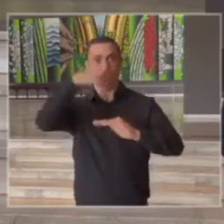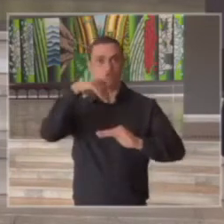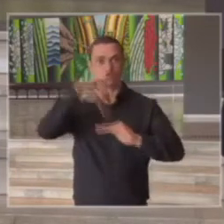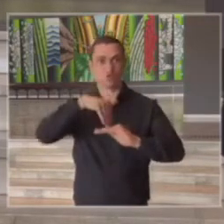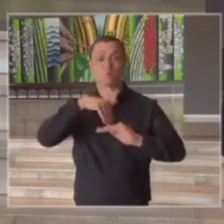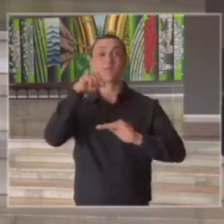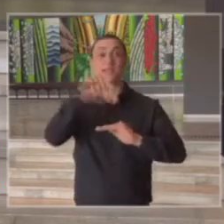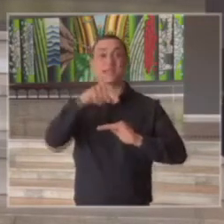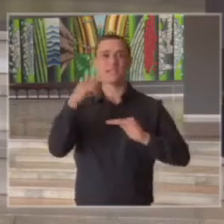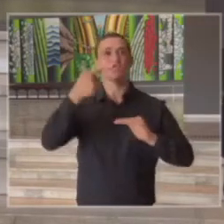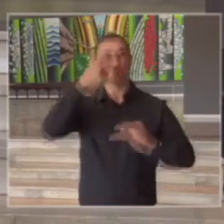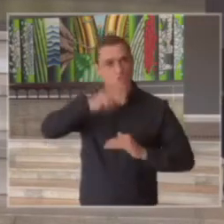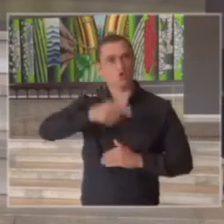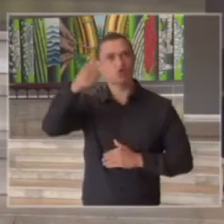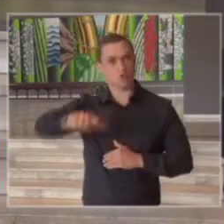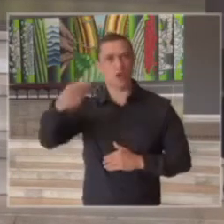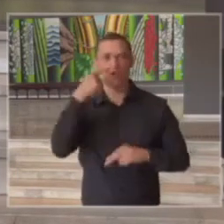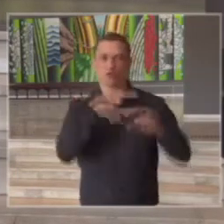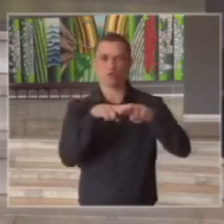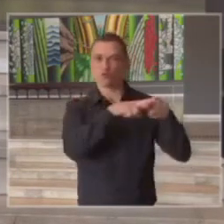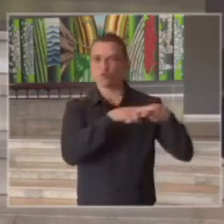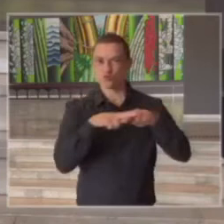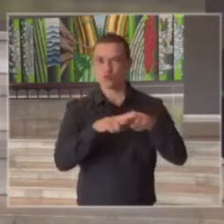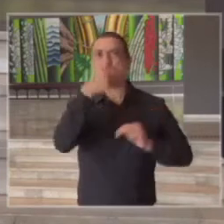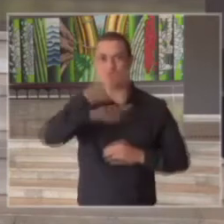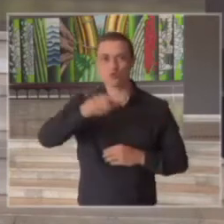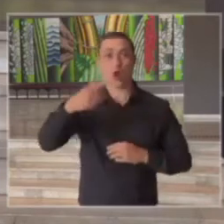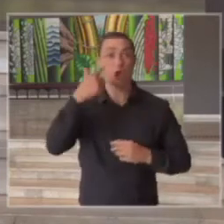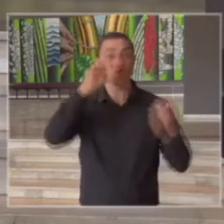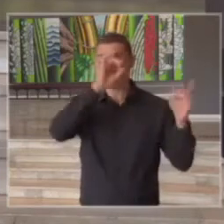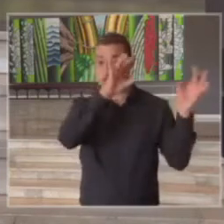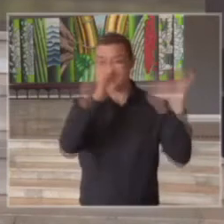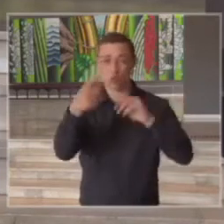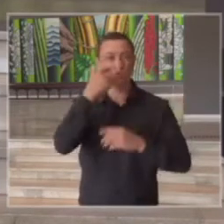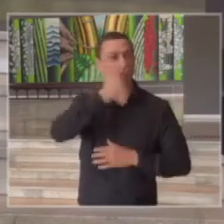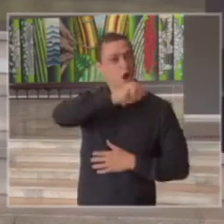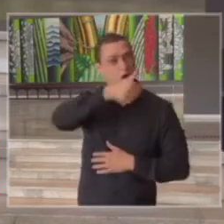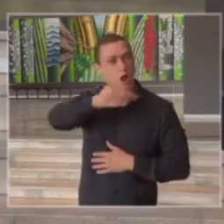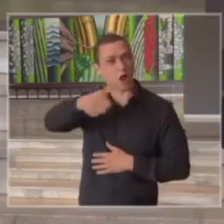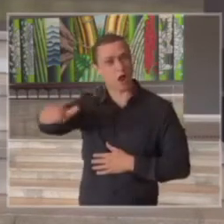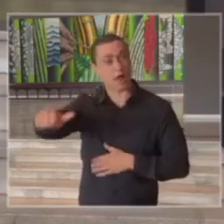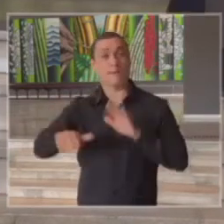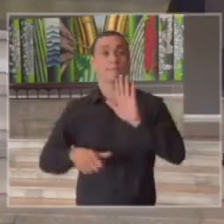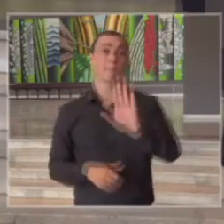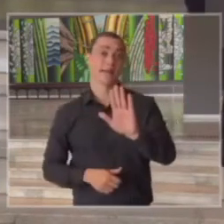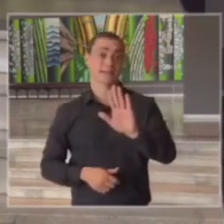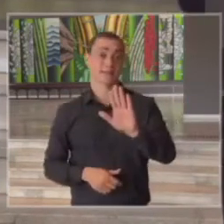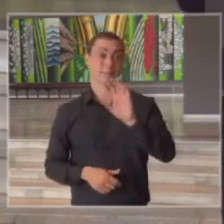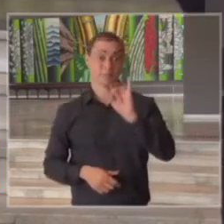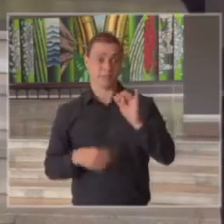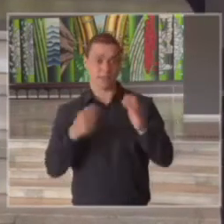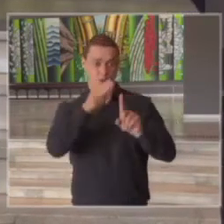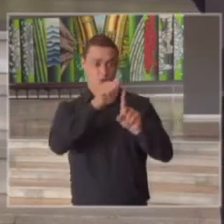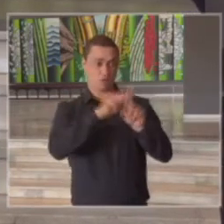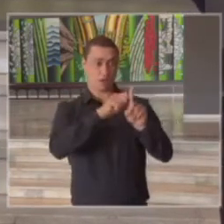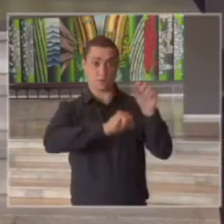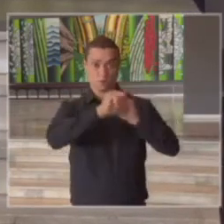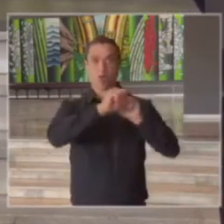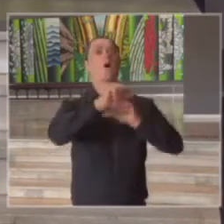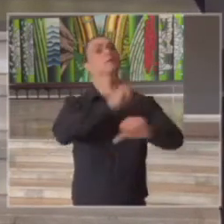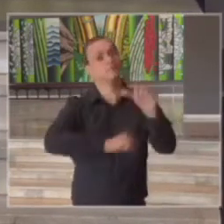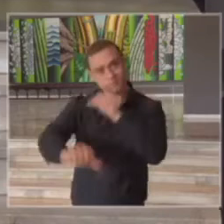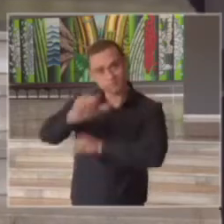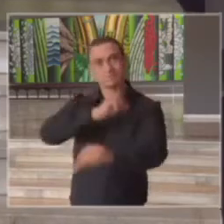cenários eles são revisados a gente acompanha diariamente mas quando o cenário do mês muda muito nós